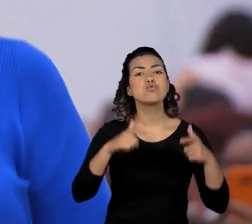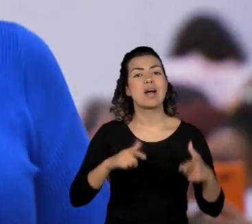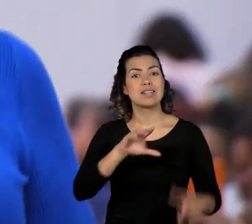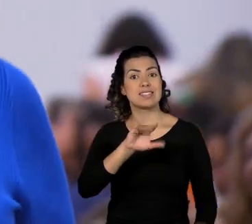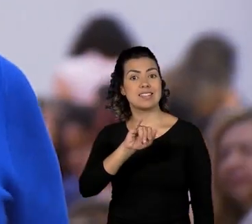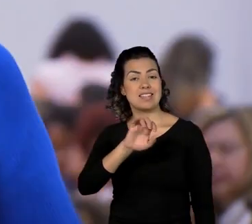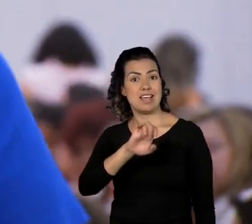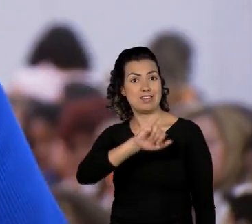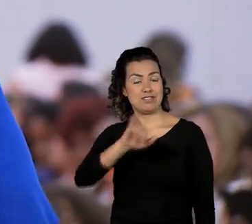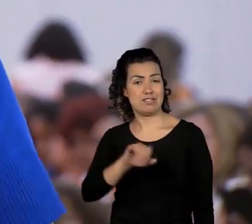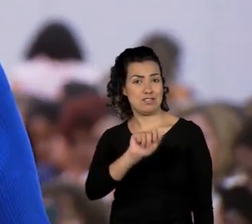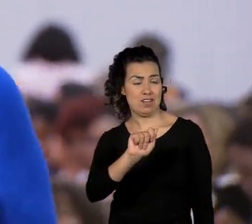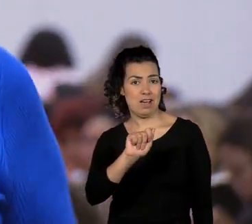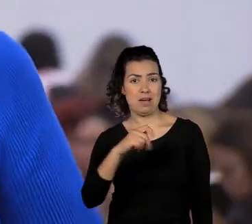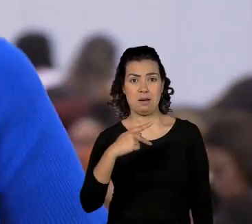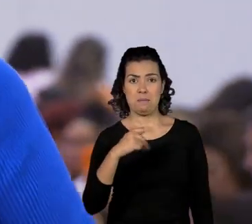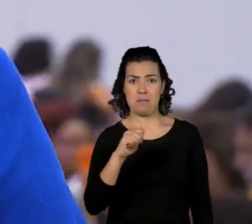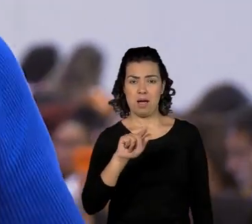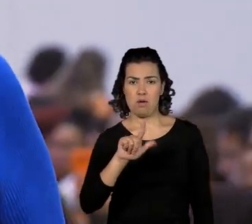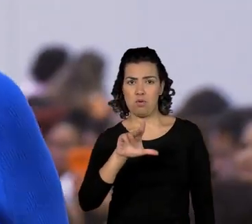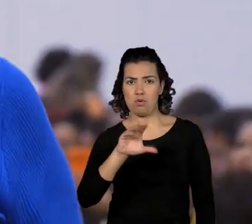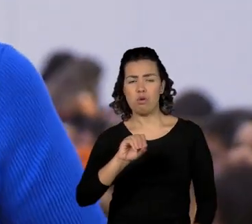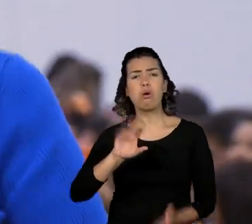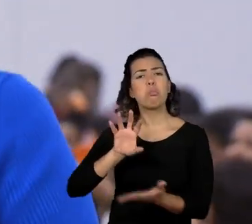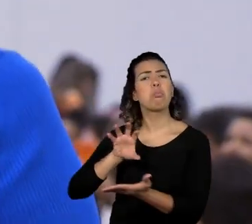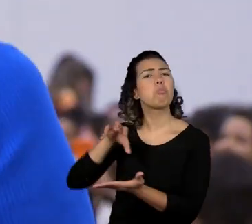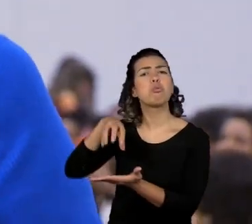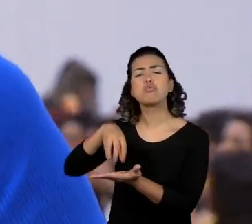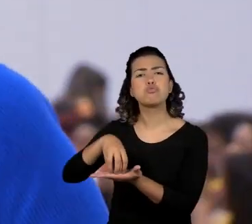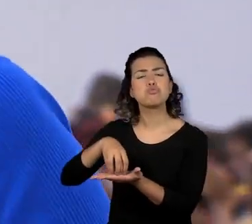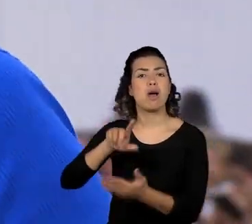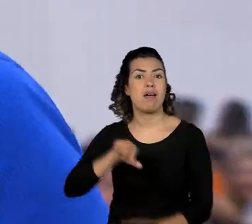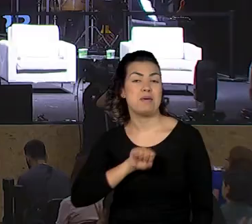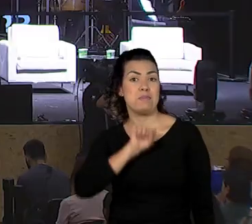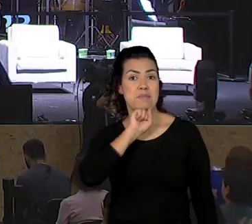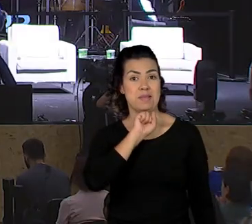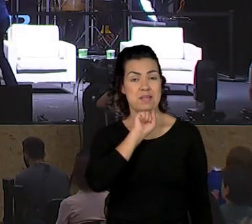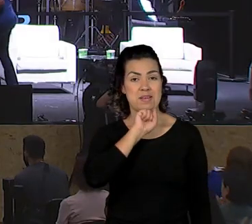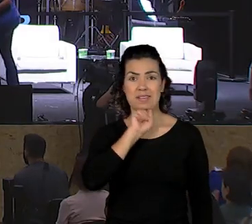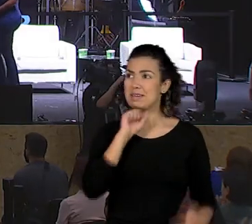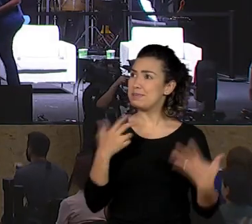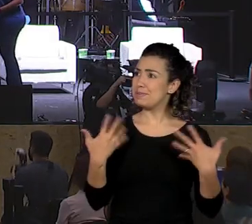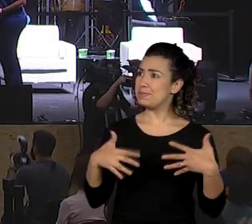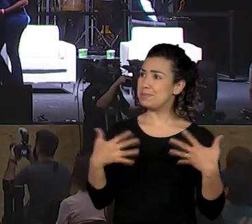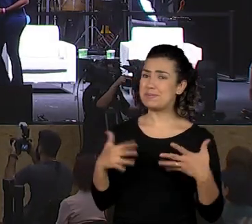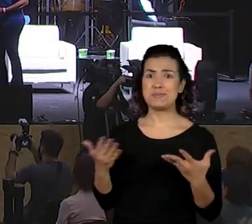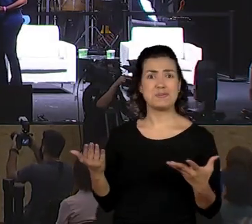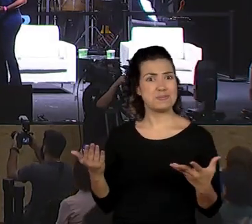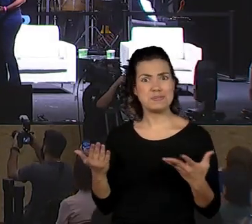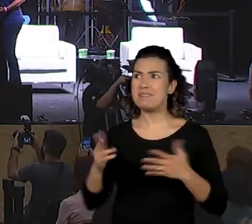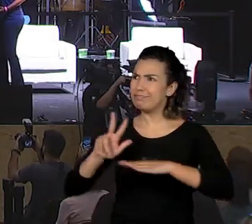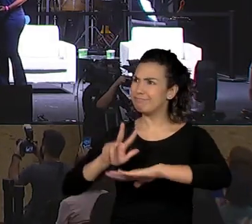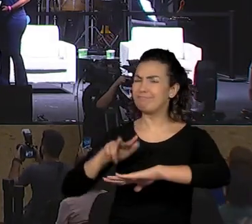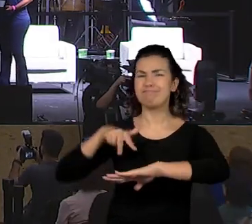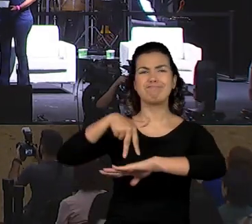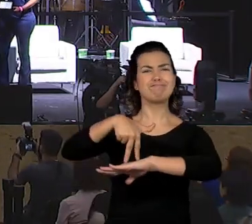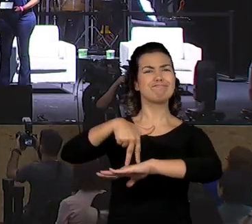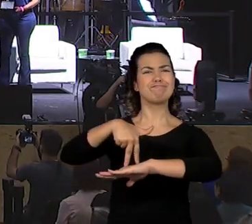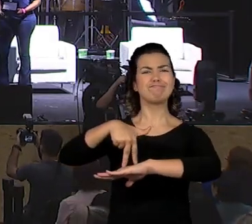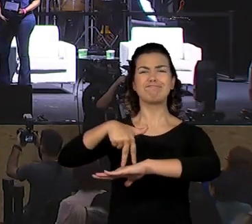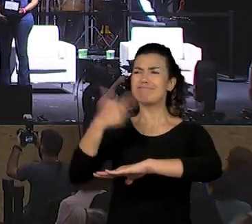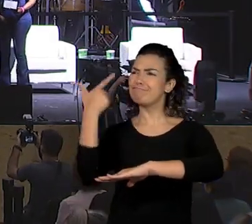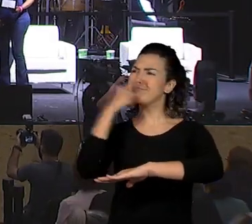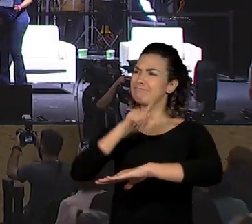Emílio Vanzolini, da Adreipiranga. Está aí, dona Maria Adélia, subindo ao palco para receber sua